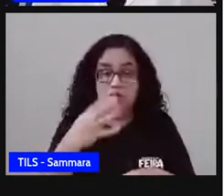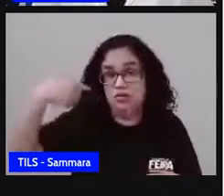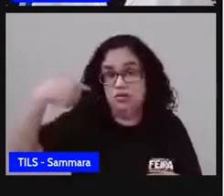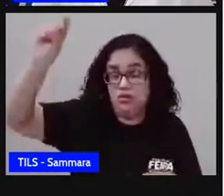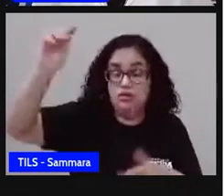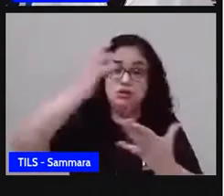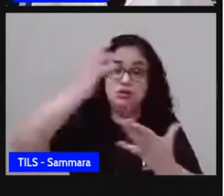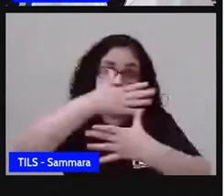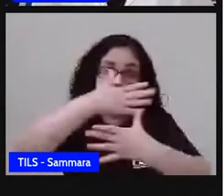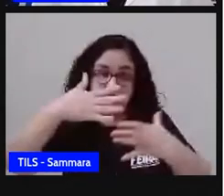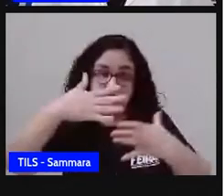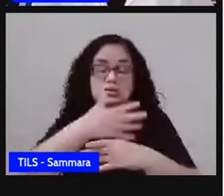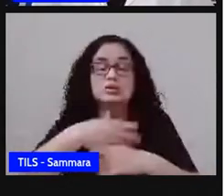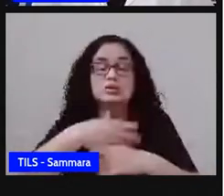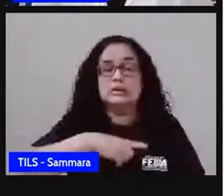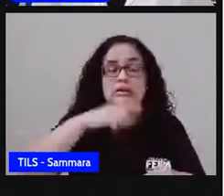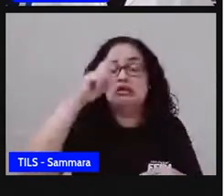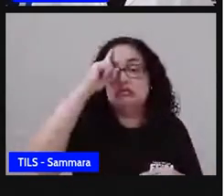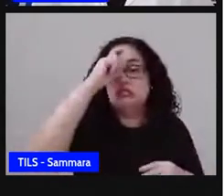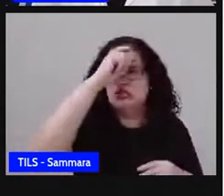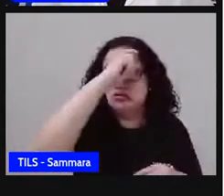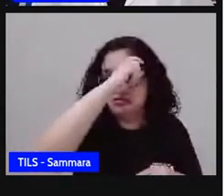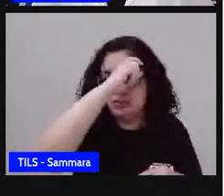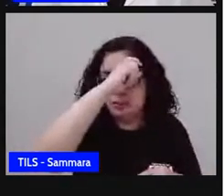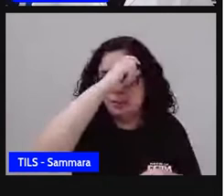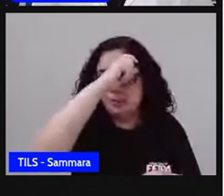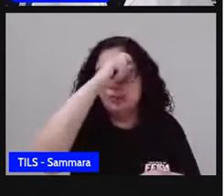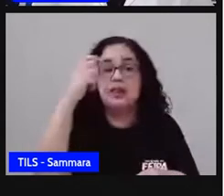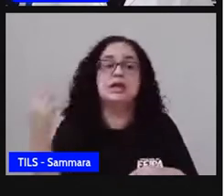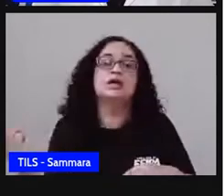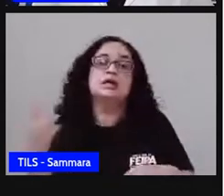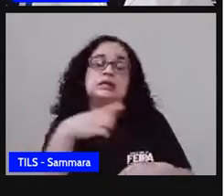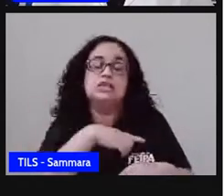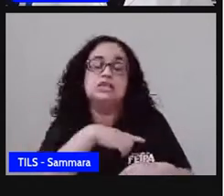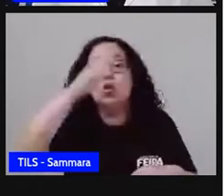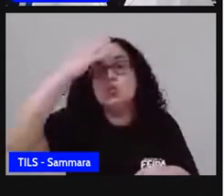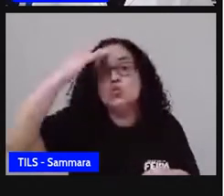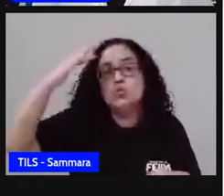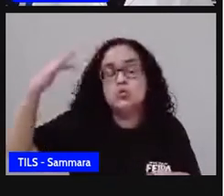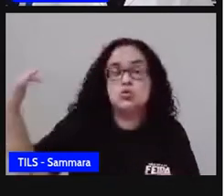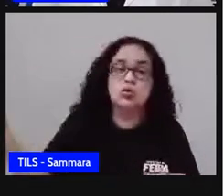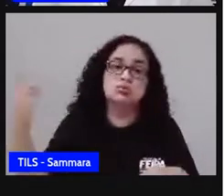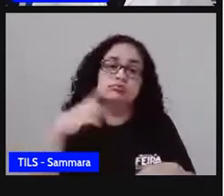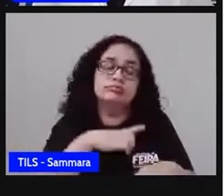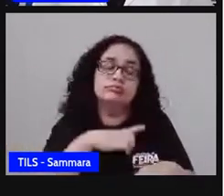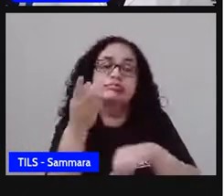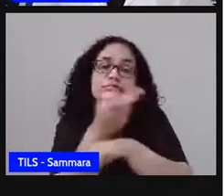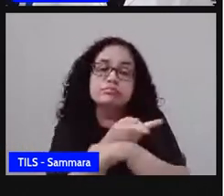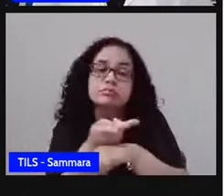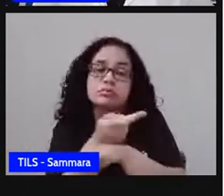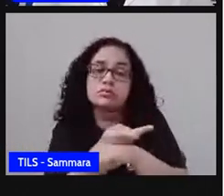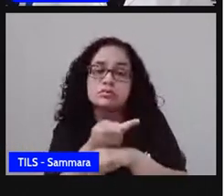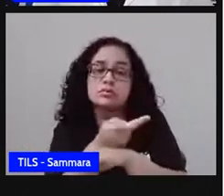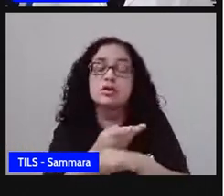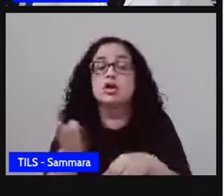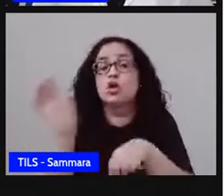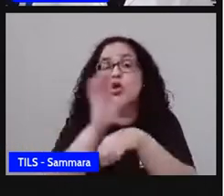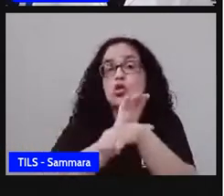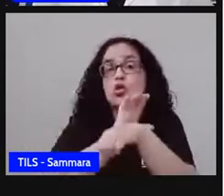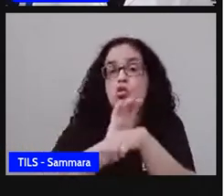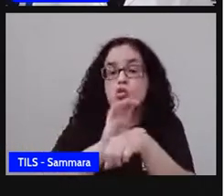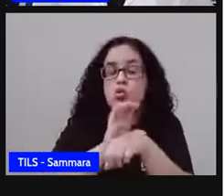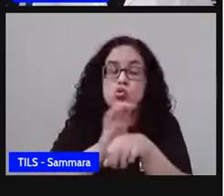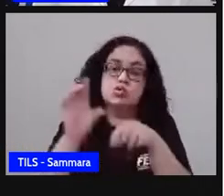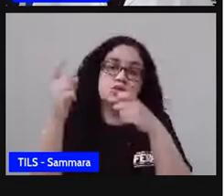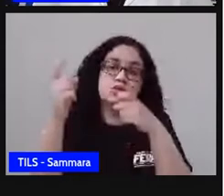dificuldades como todo recomeço. Mesmo assim, ele tinha um sonho e decidiu correr atrás. Entrou para o curso de